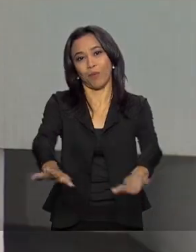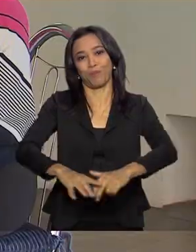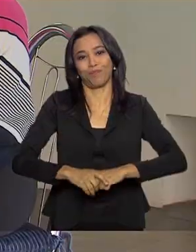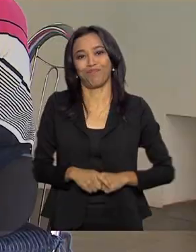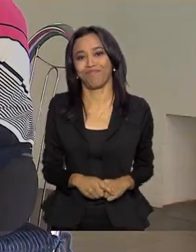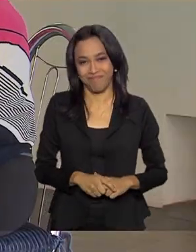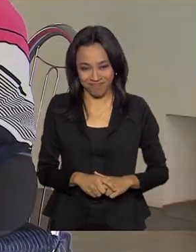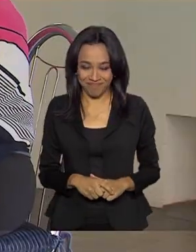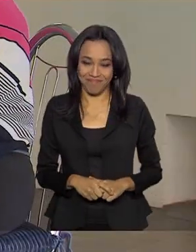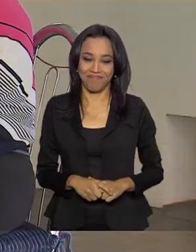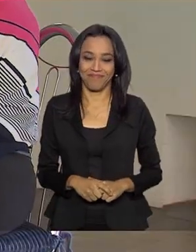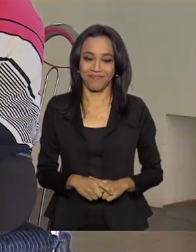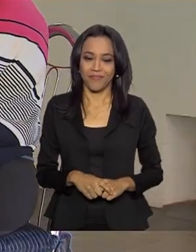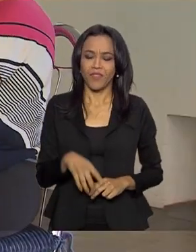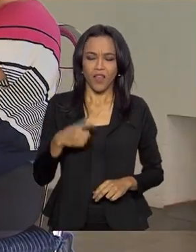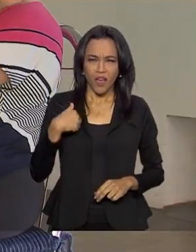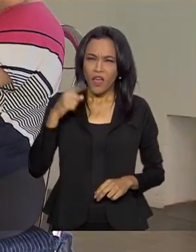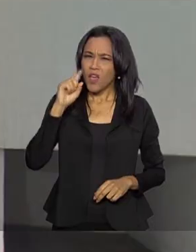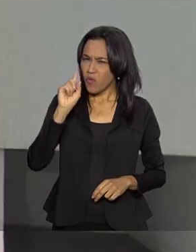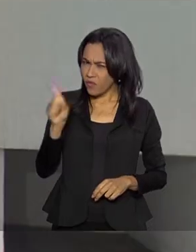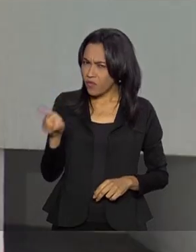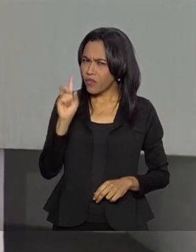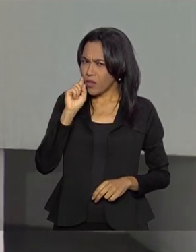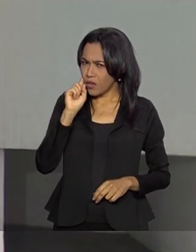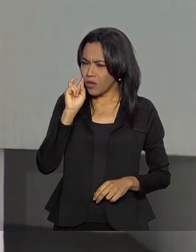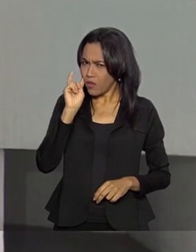E, aliás, eu vi uma frase sua